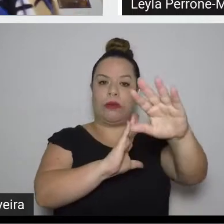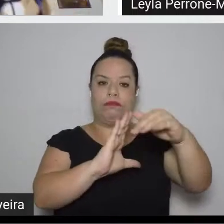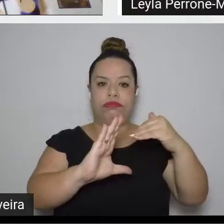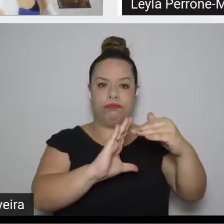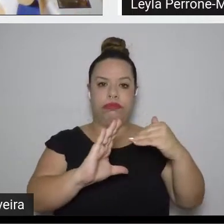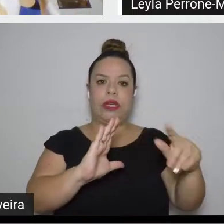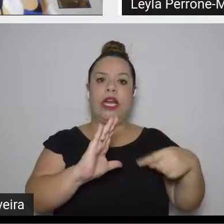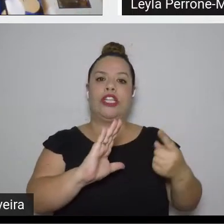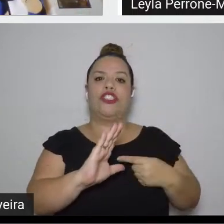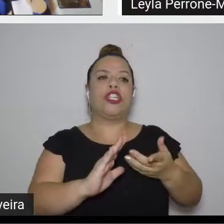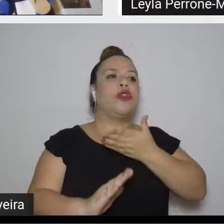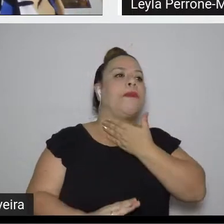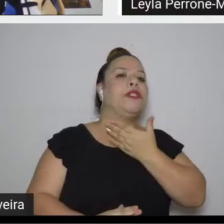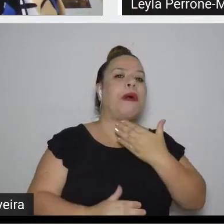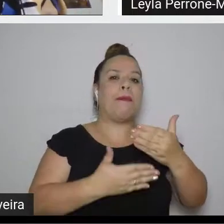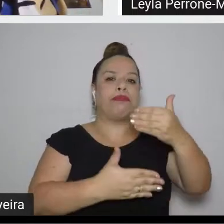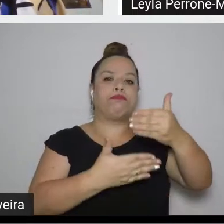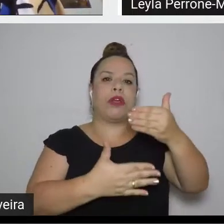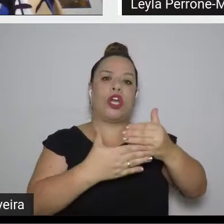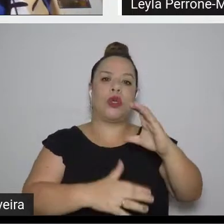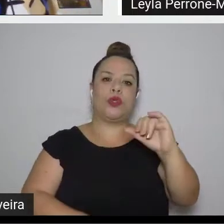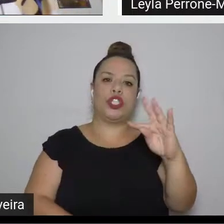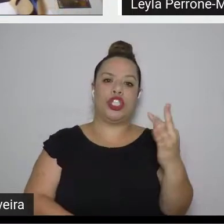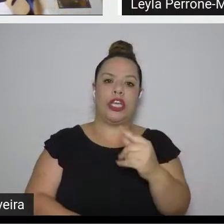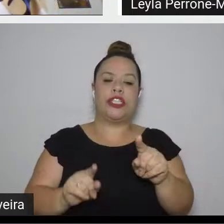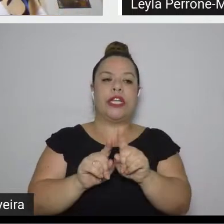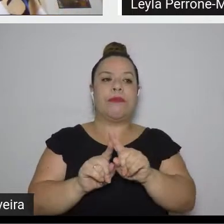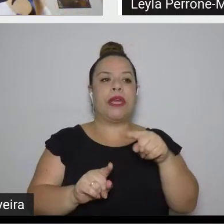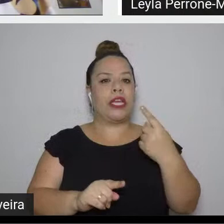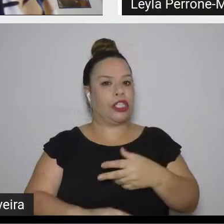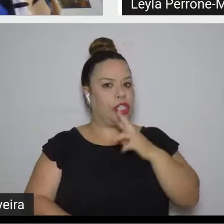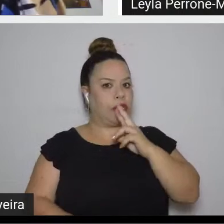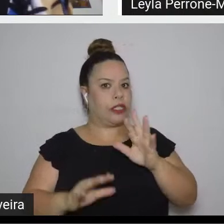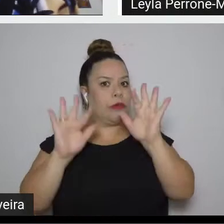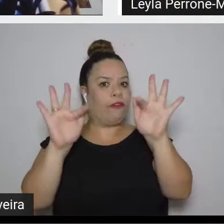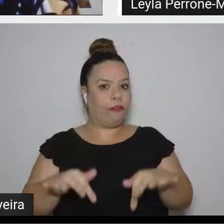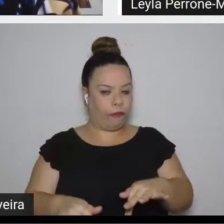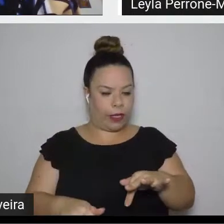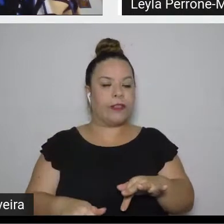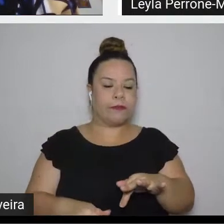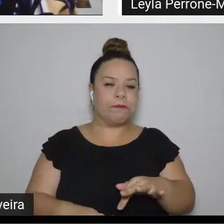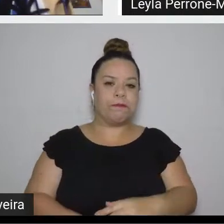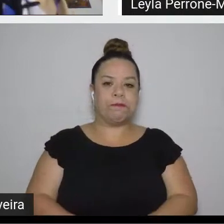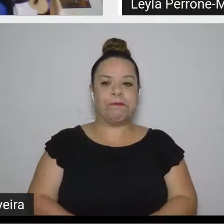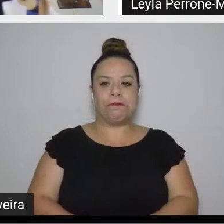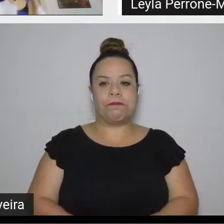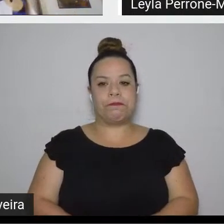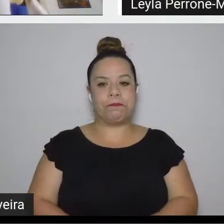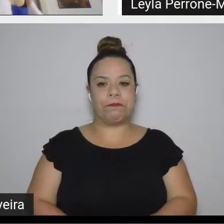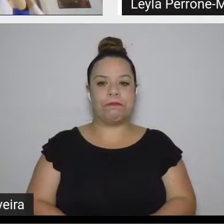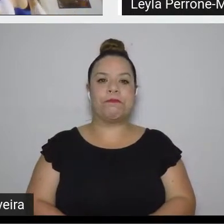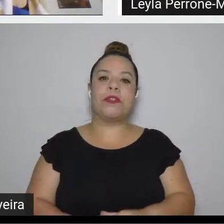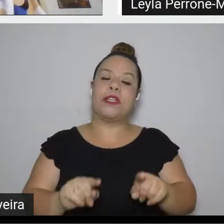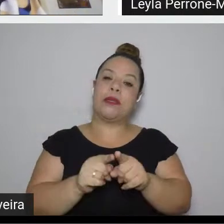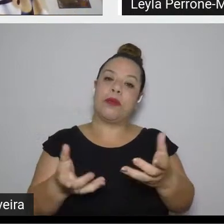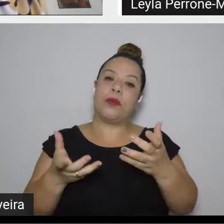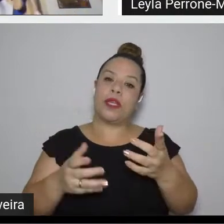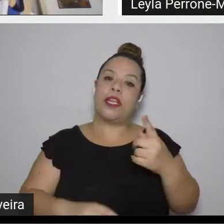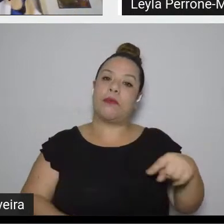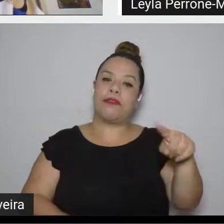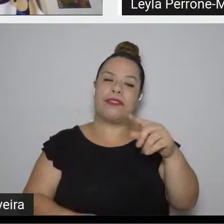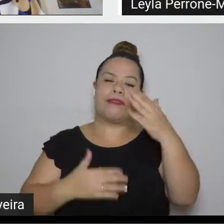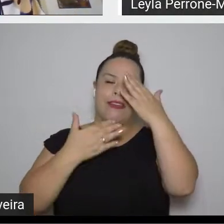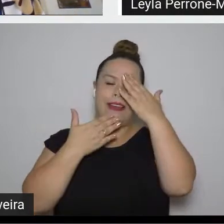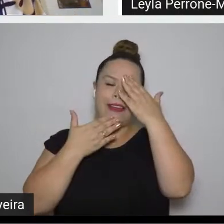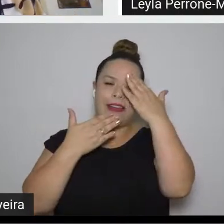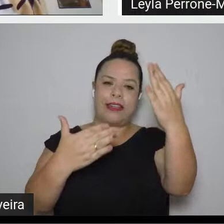selecionar algumas perguntas para responder ao final da aula da Leila. E eu gostaria de deixar aqui o agradecimento